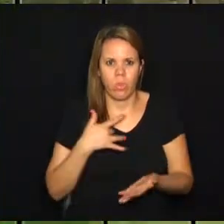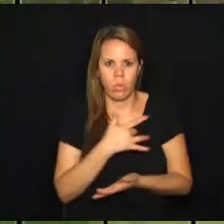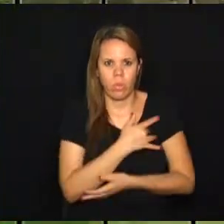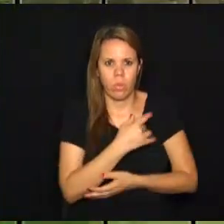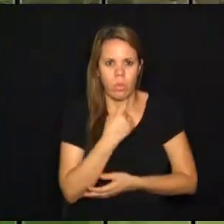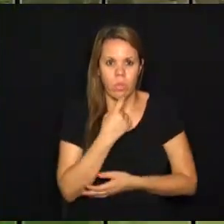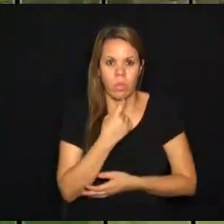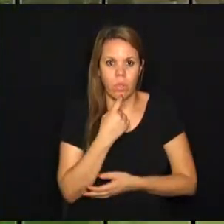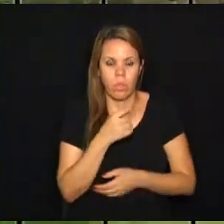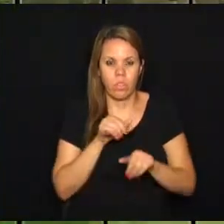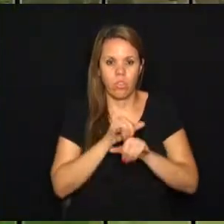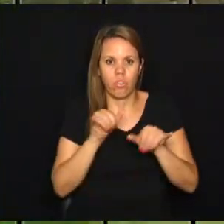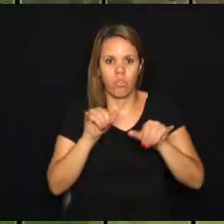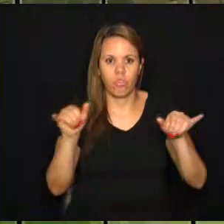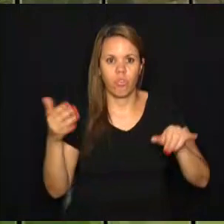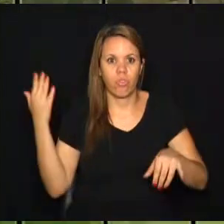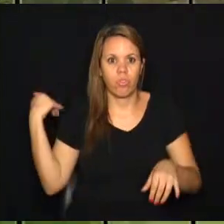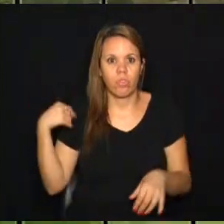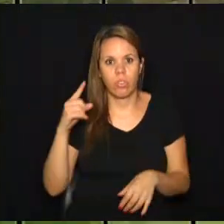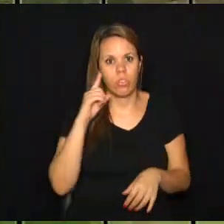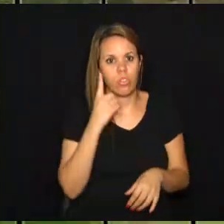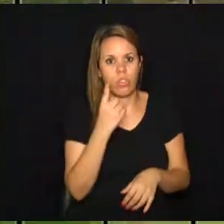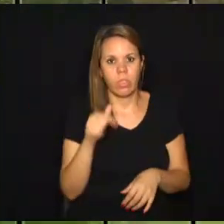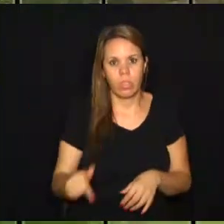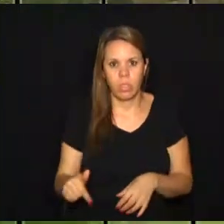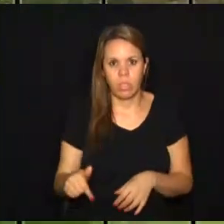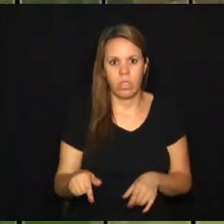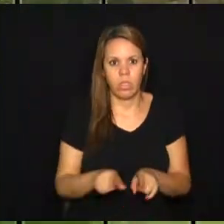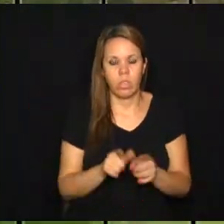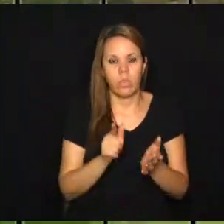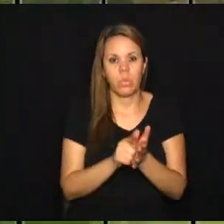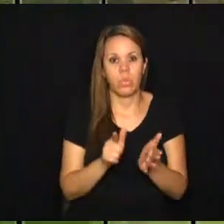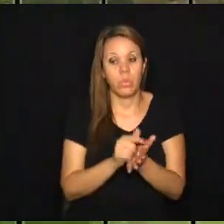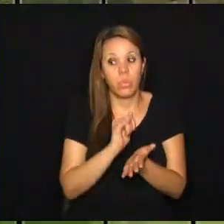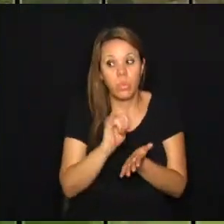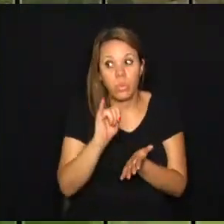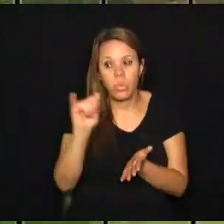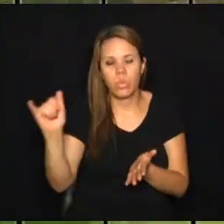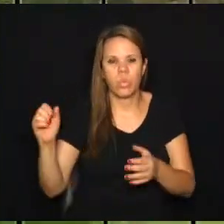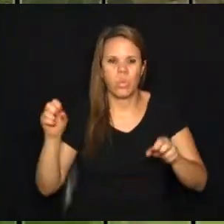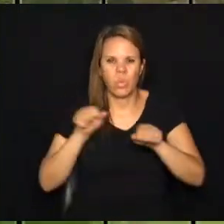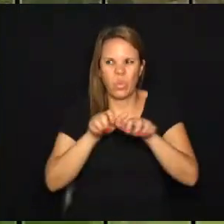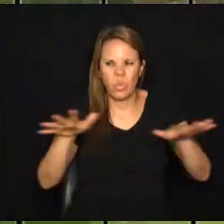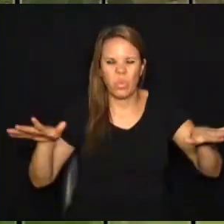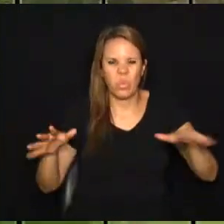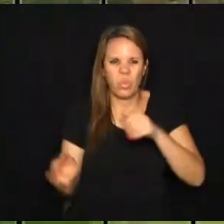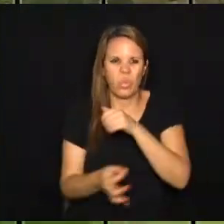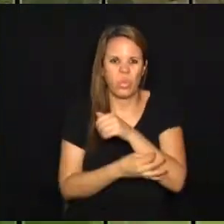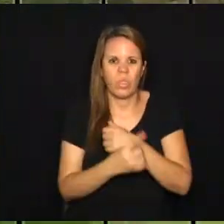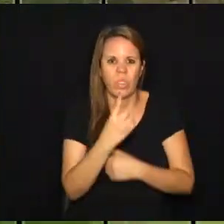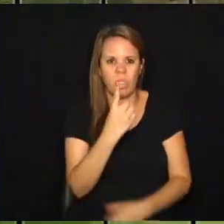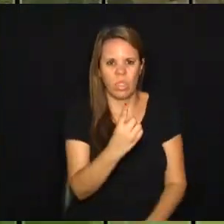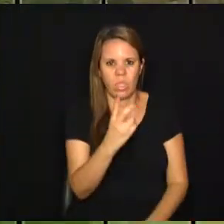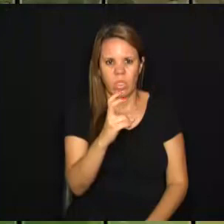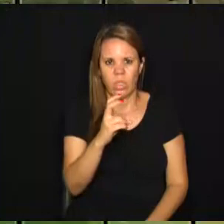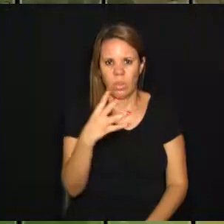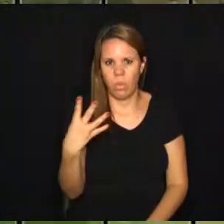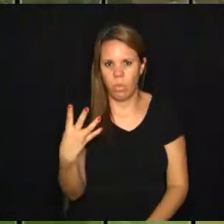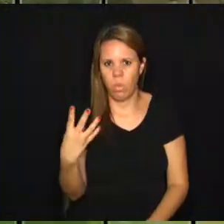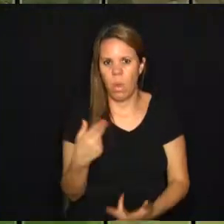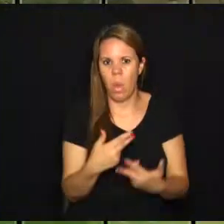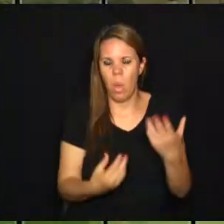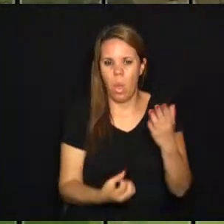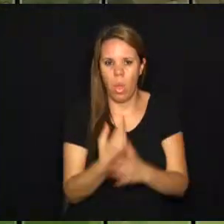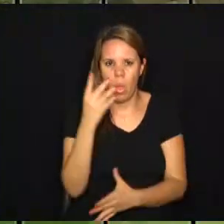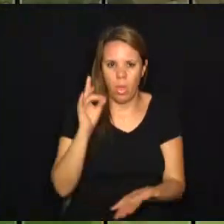Campinas divulgou no último dia 17 o Boletim Epidemiológico da Dengue que mostra 154 casos